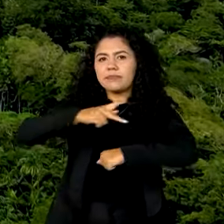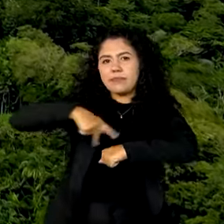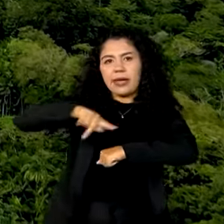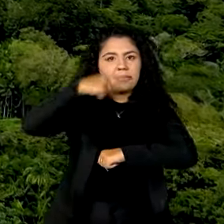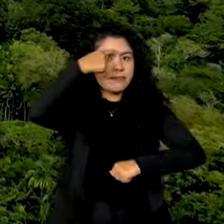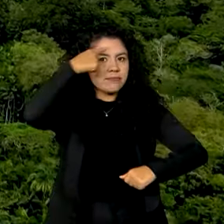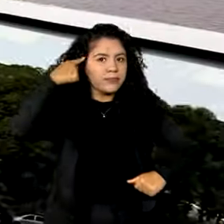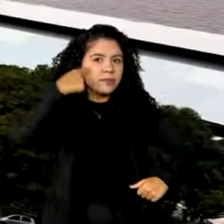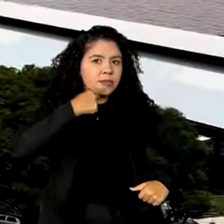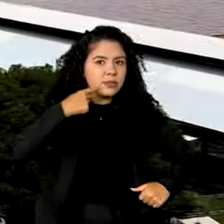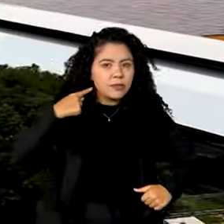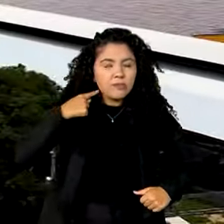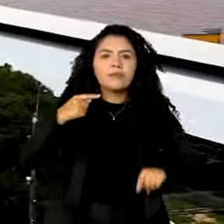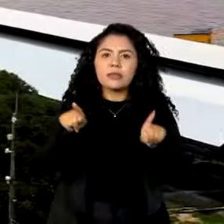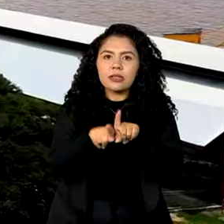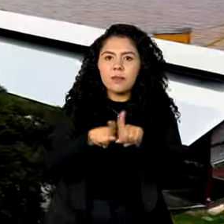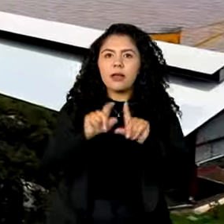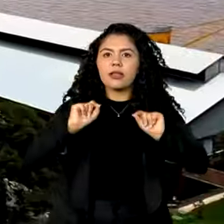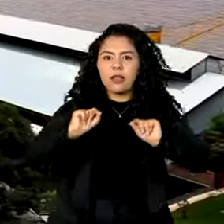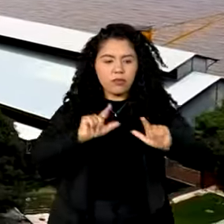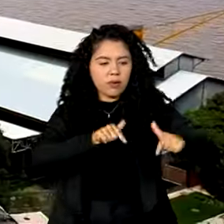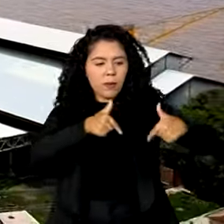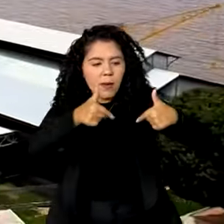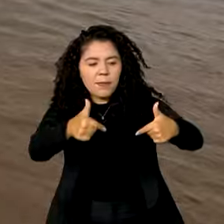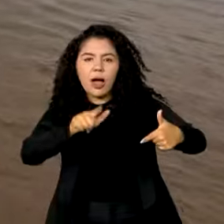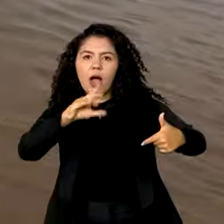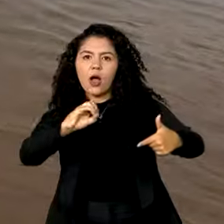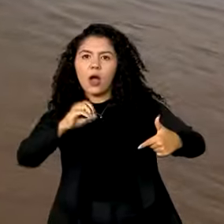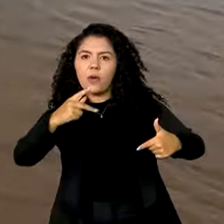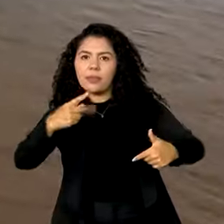é estar operacional na COP30 em Belém.